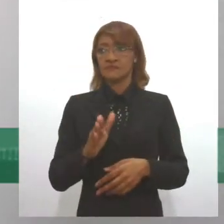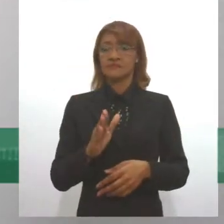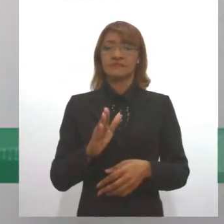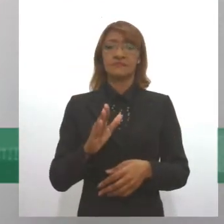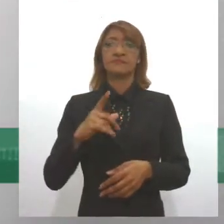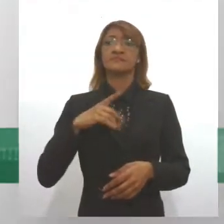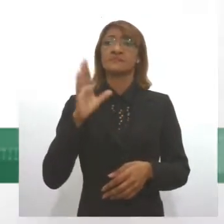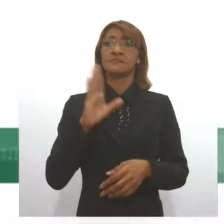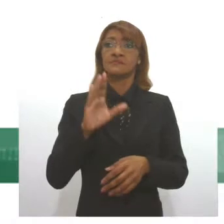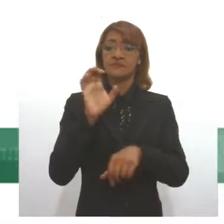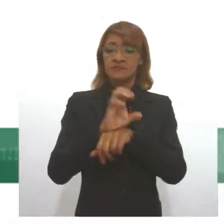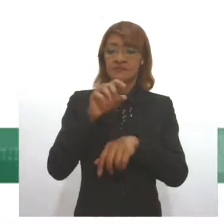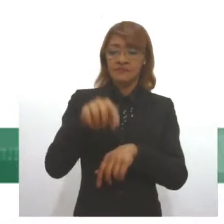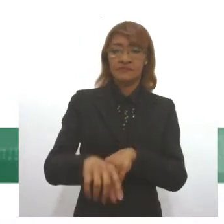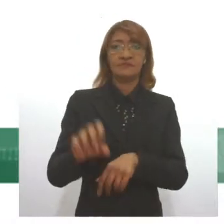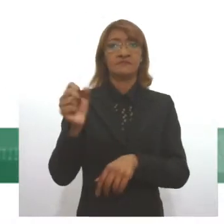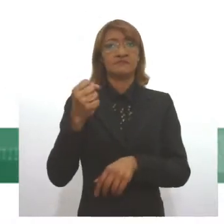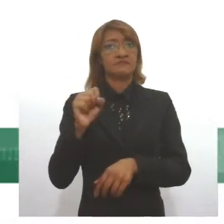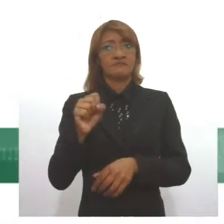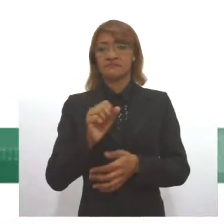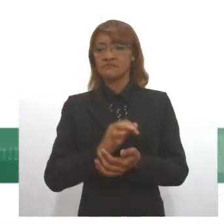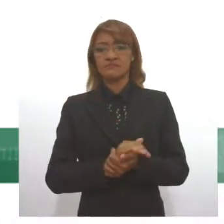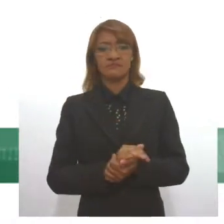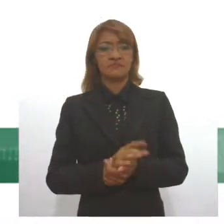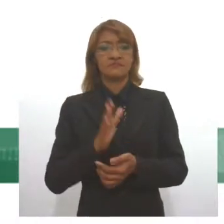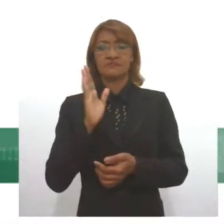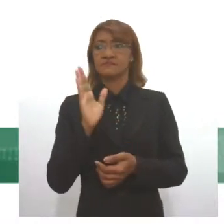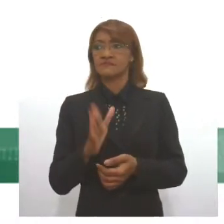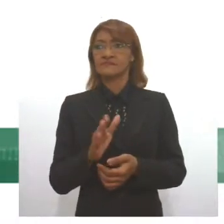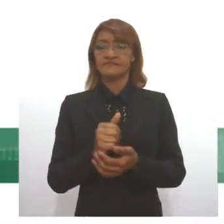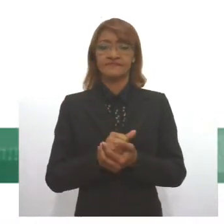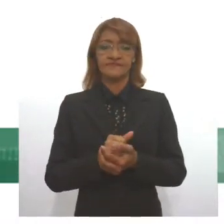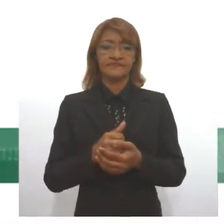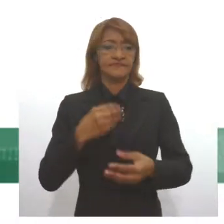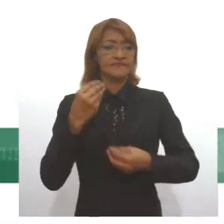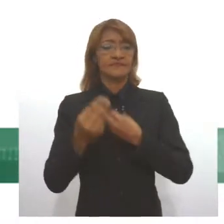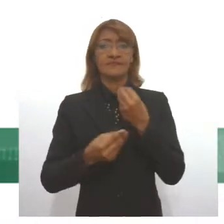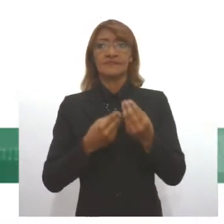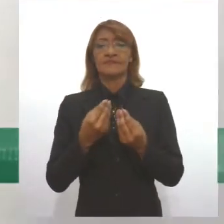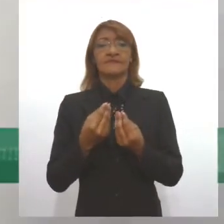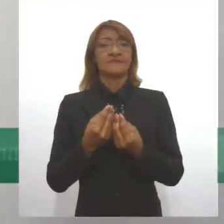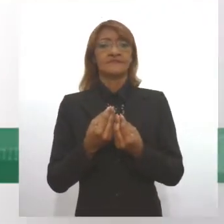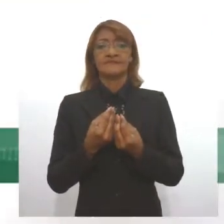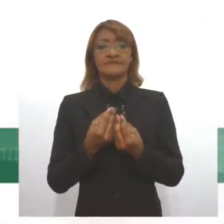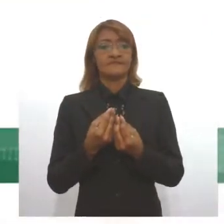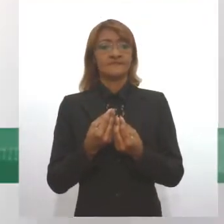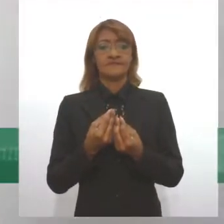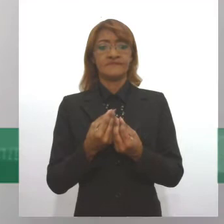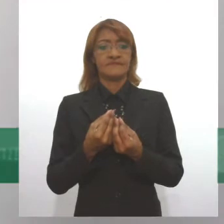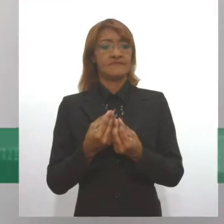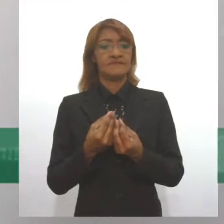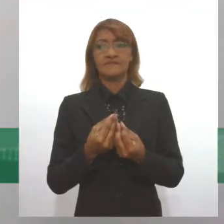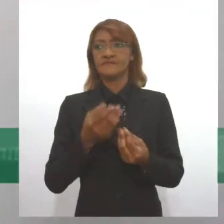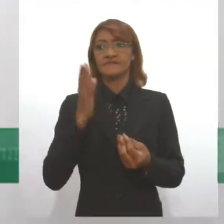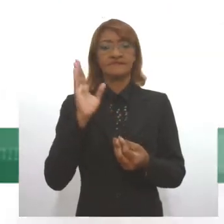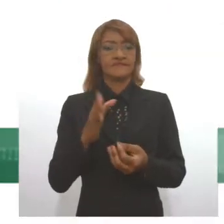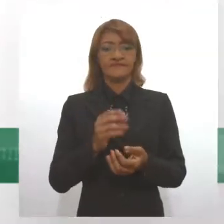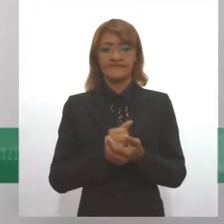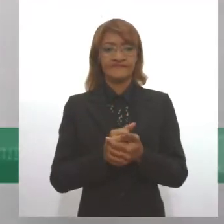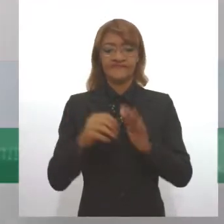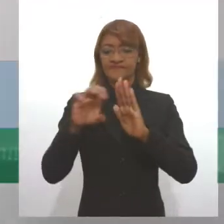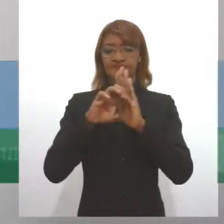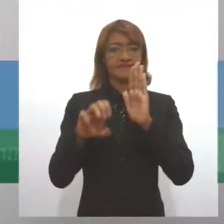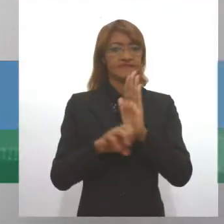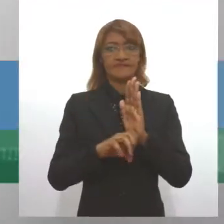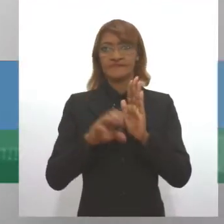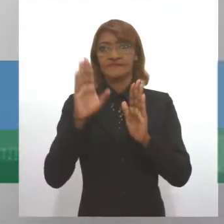o Estado também de Sergipe, nós estamos aí também colaborando com o Estatuto da Roridade Racial do Estado de